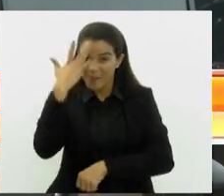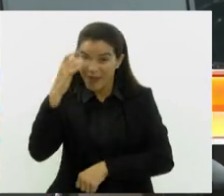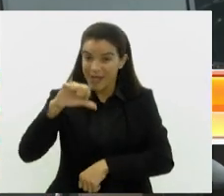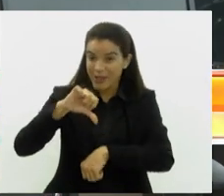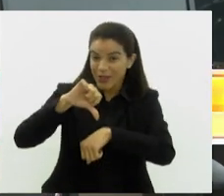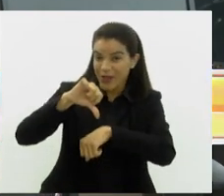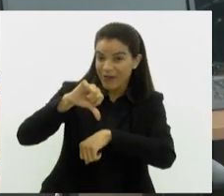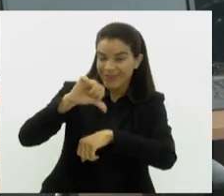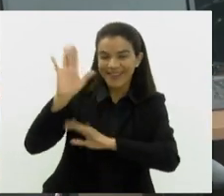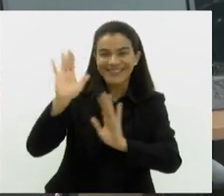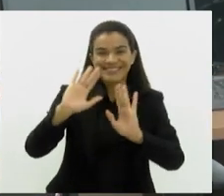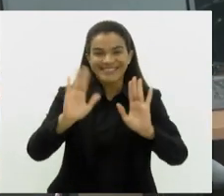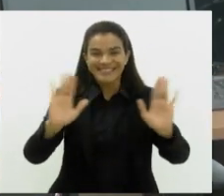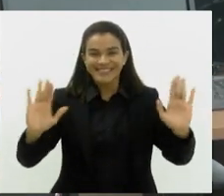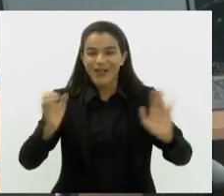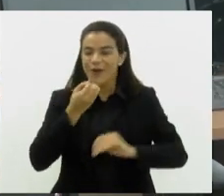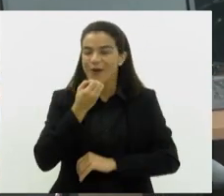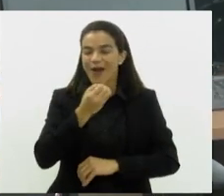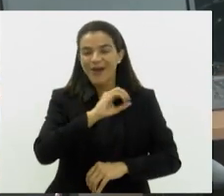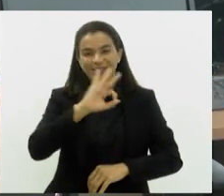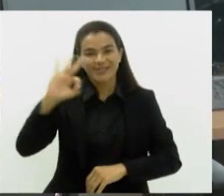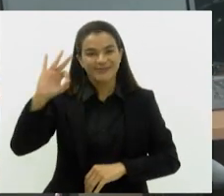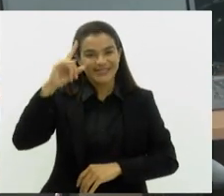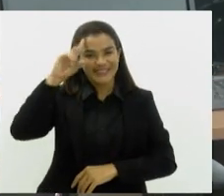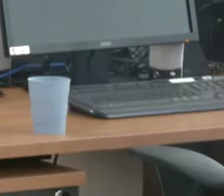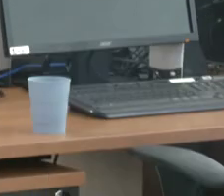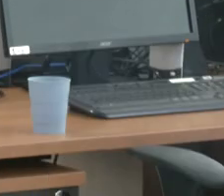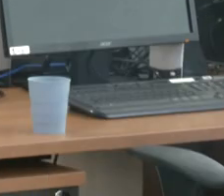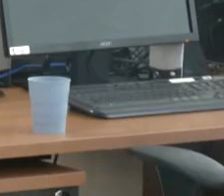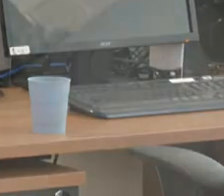9 horas. Até lá e uma ótima segunda-feira para você.